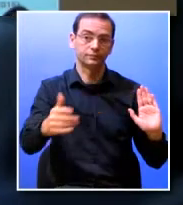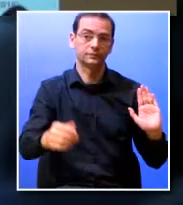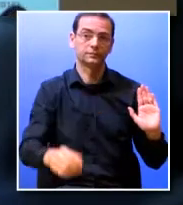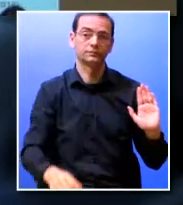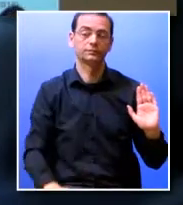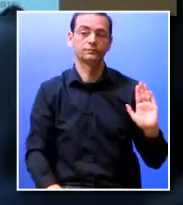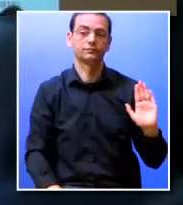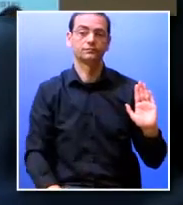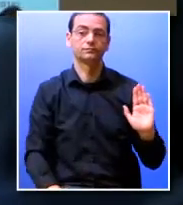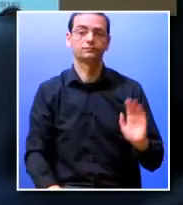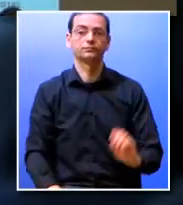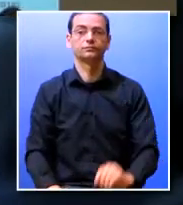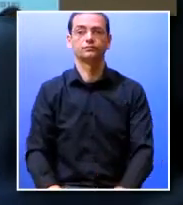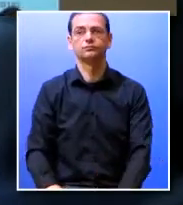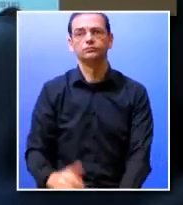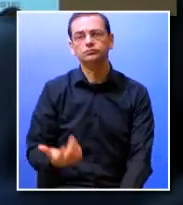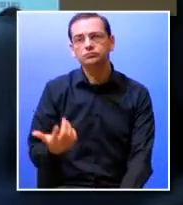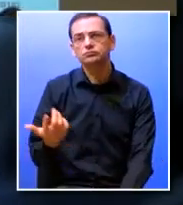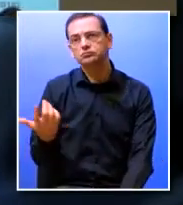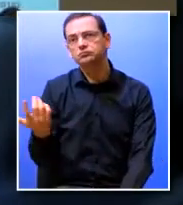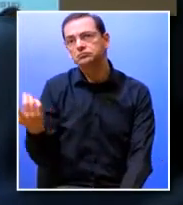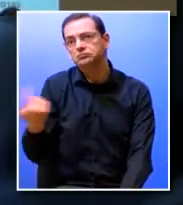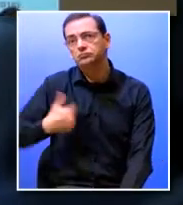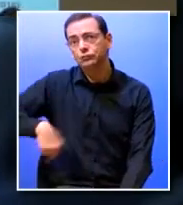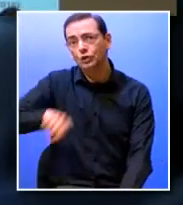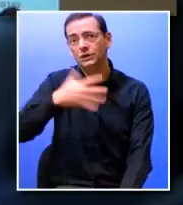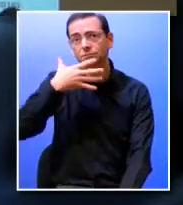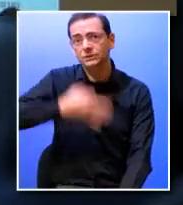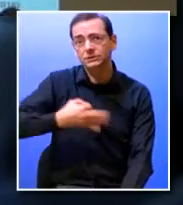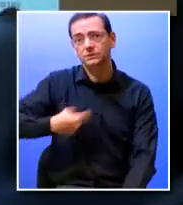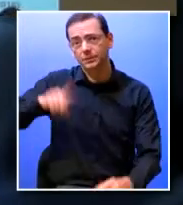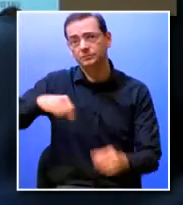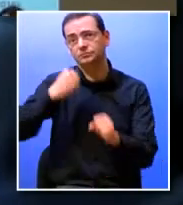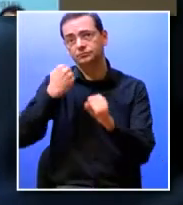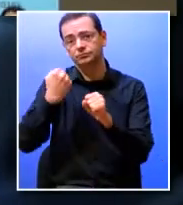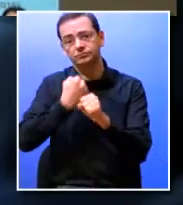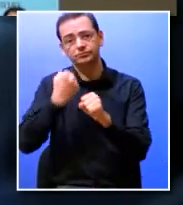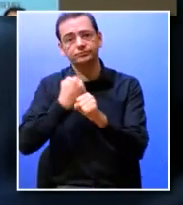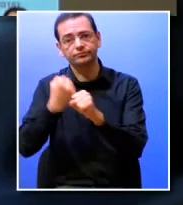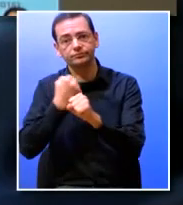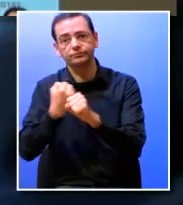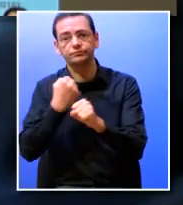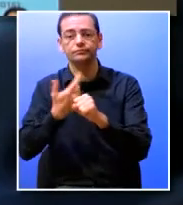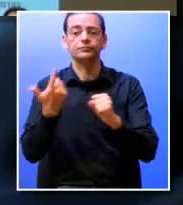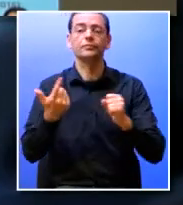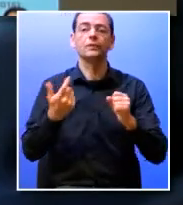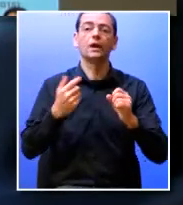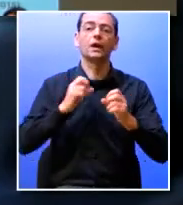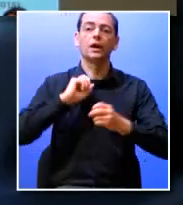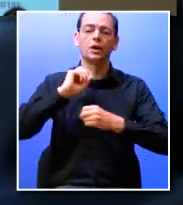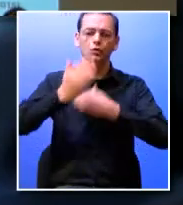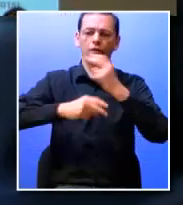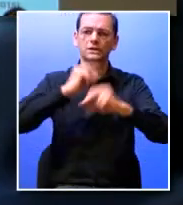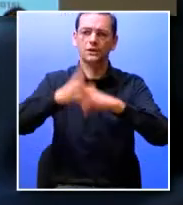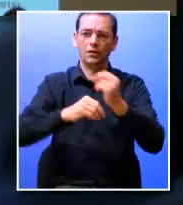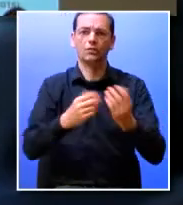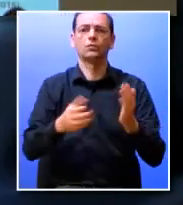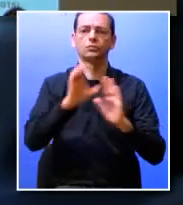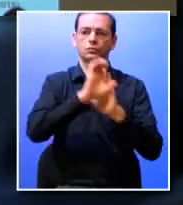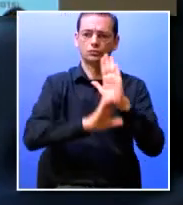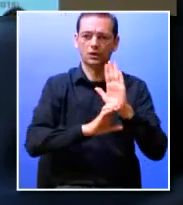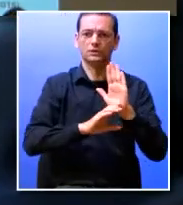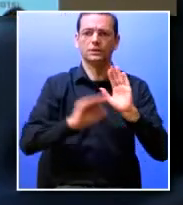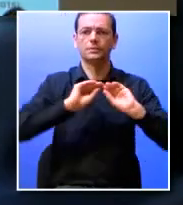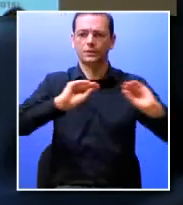acreditamos e queremos e trabalhamos para que esta inovação curricular e pedagógica nas